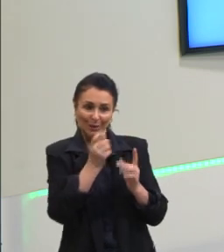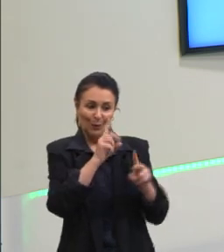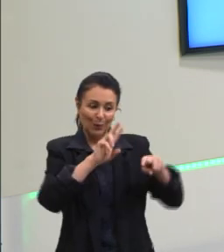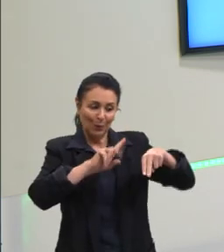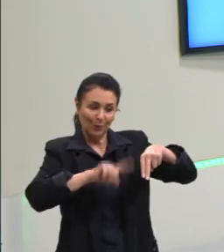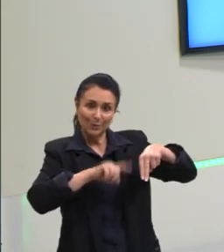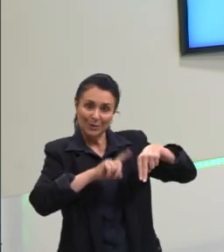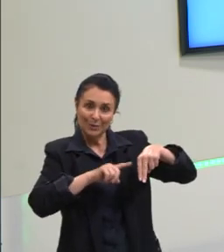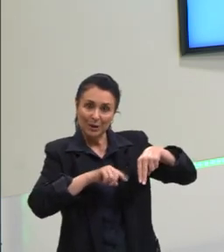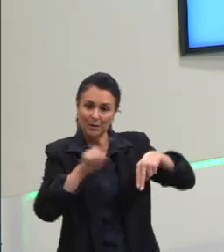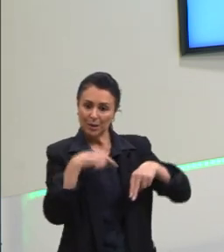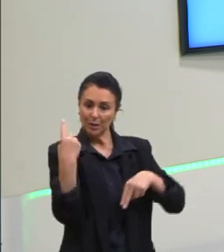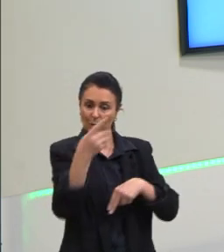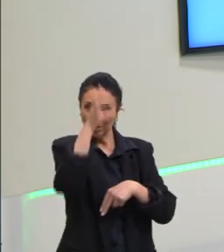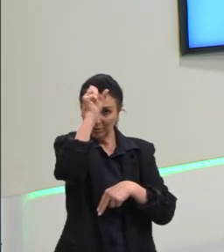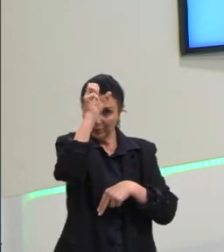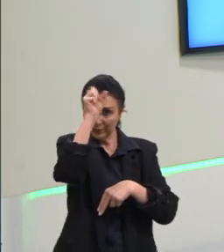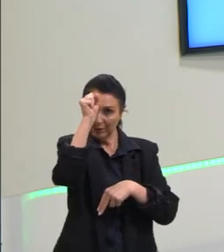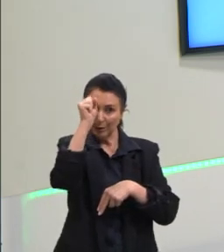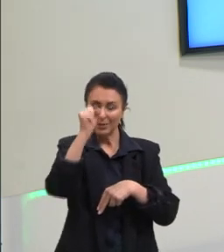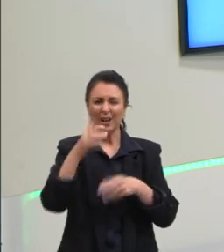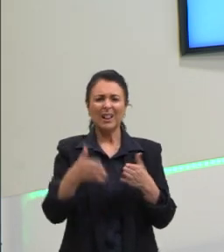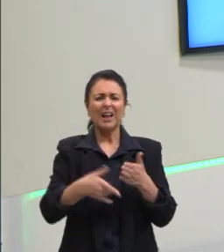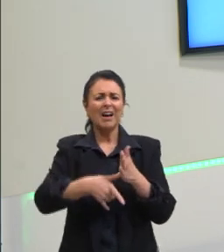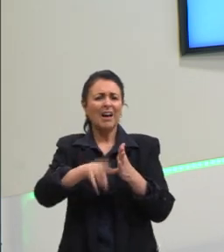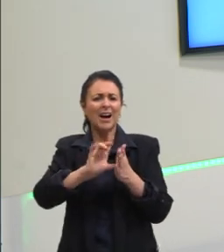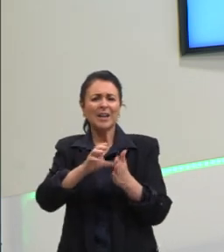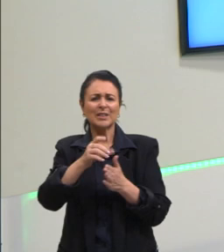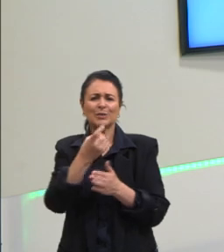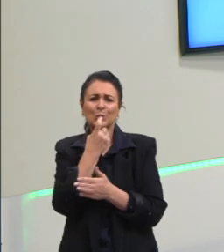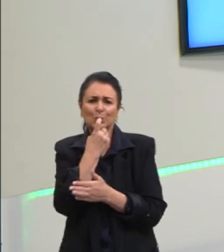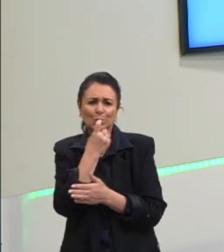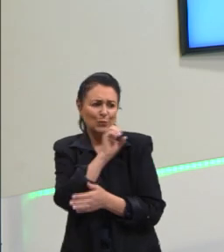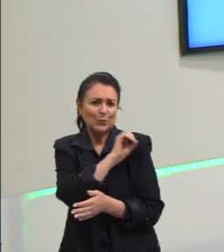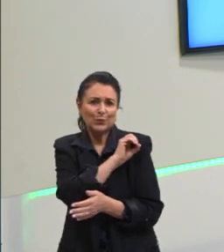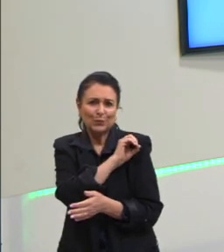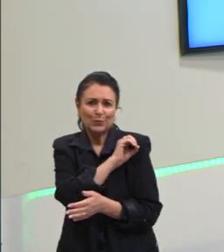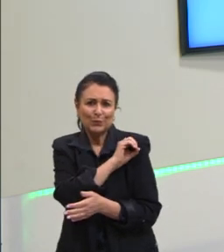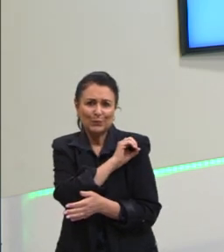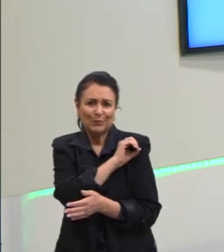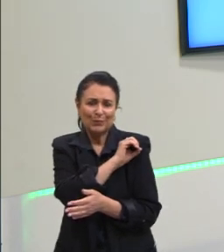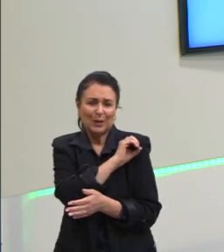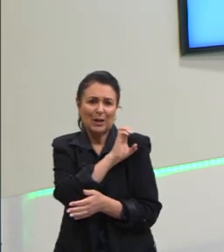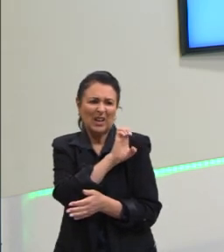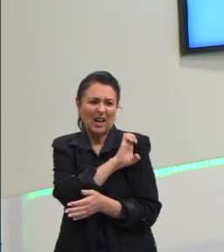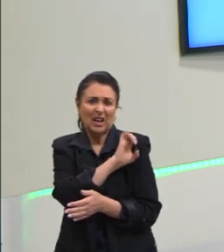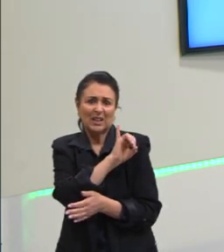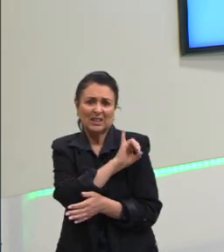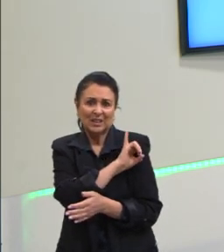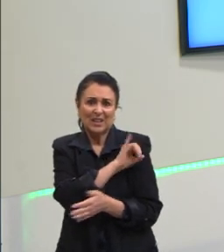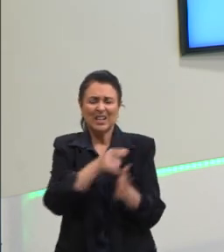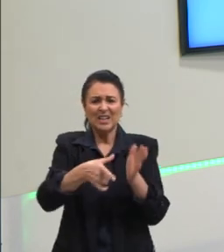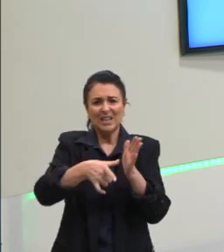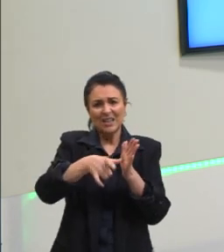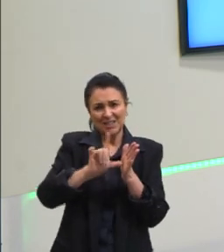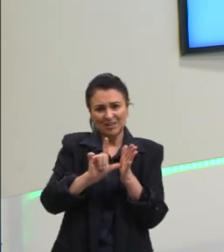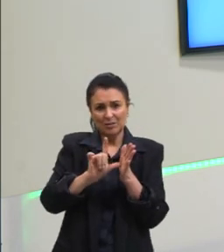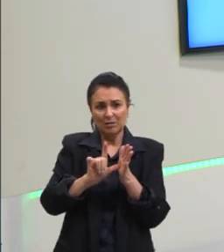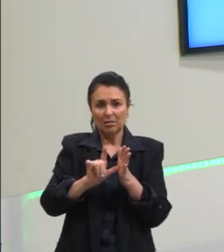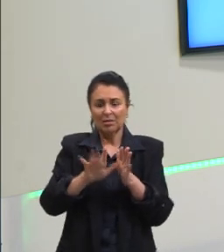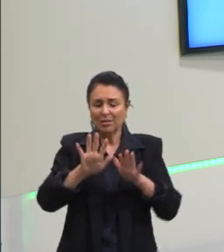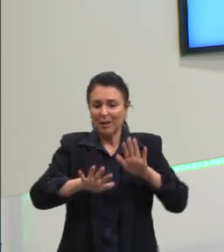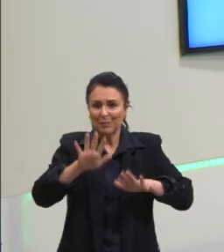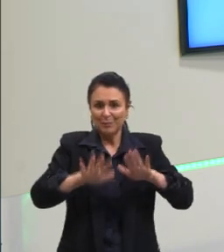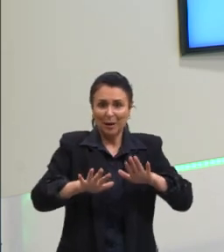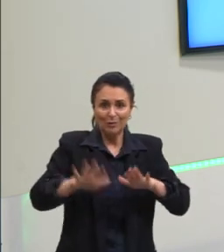gente aprende, então, começa lá na pré-escola, nos primeiros anos, ou mesmo, então, no prézinho, dependendo da região do país,